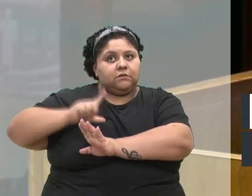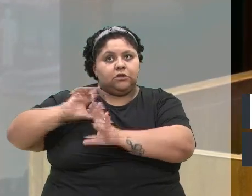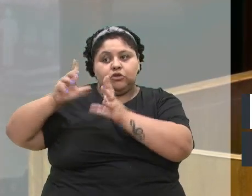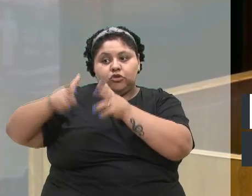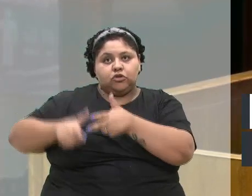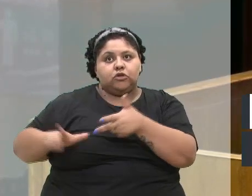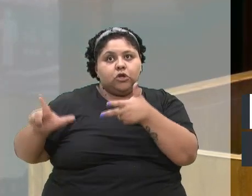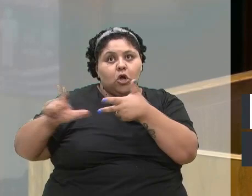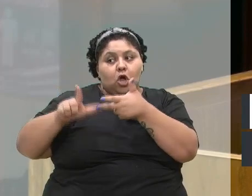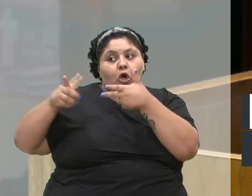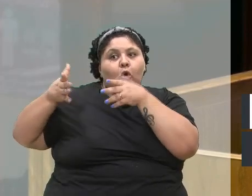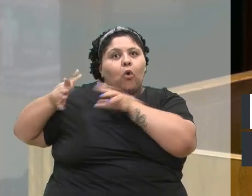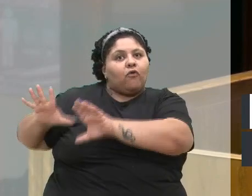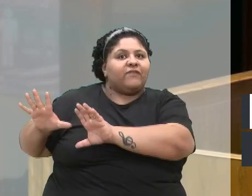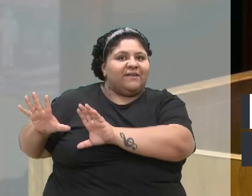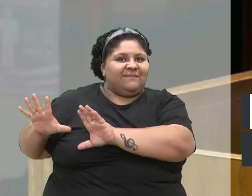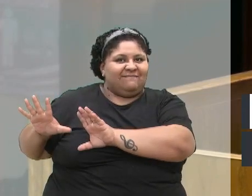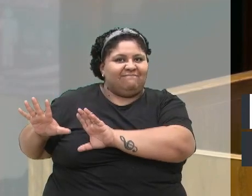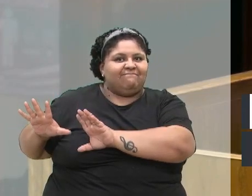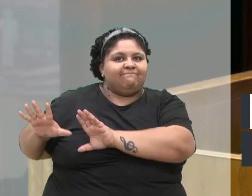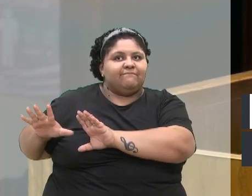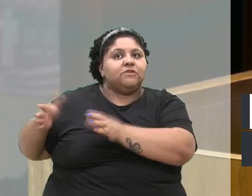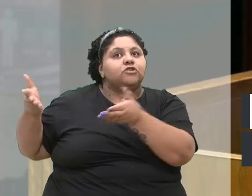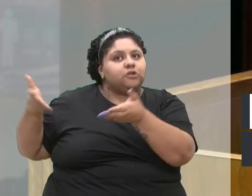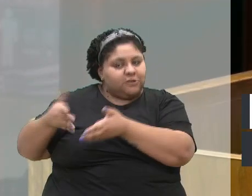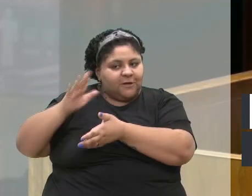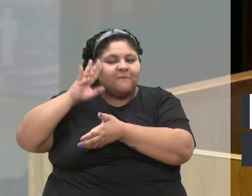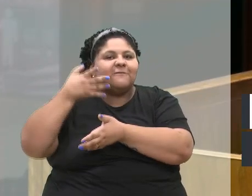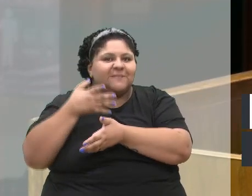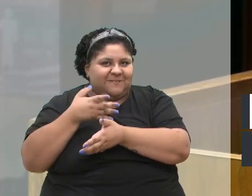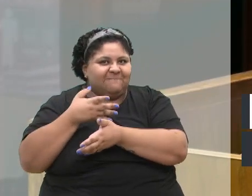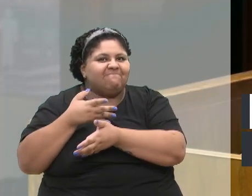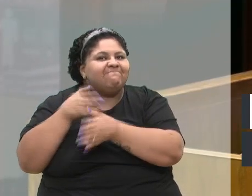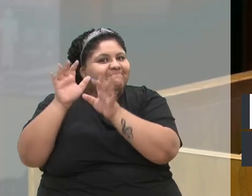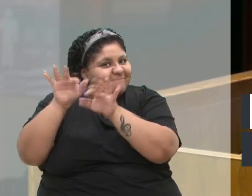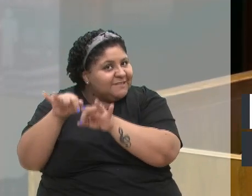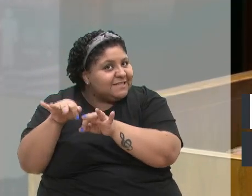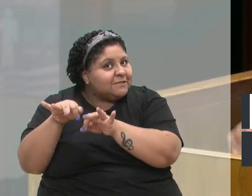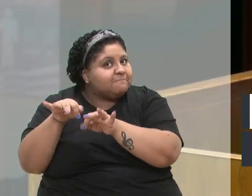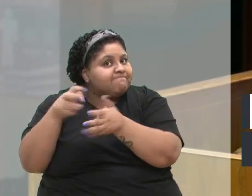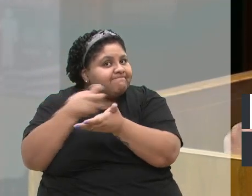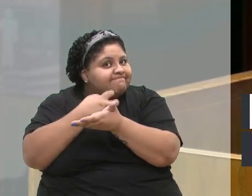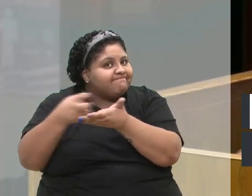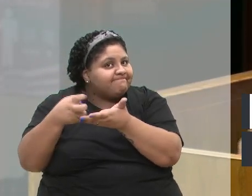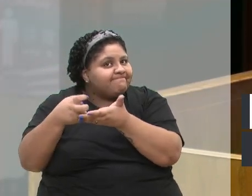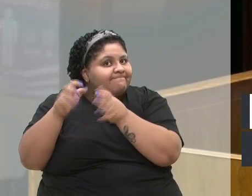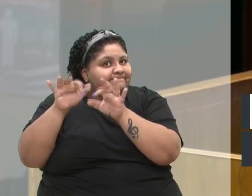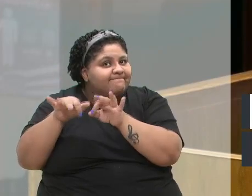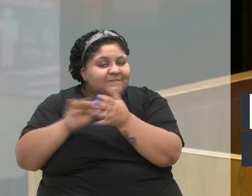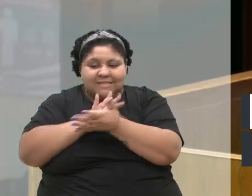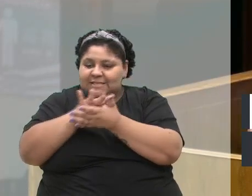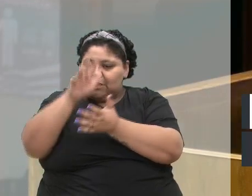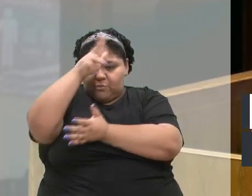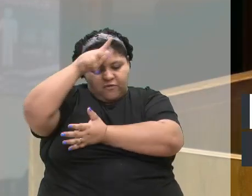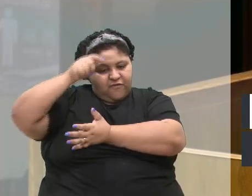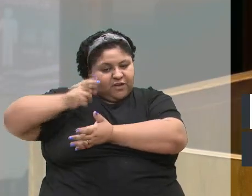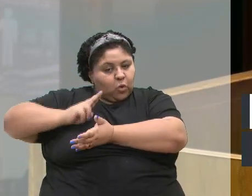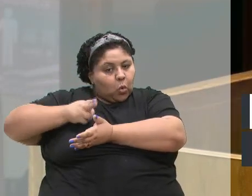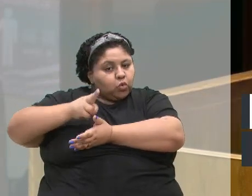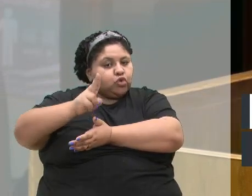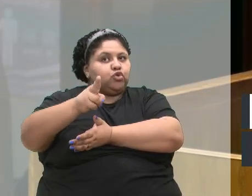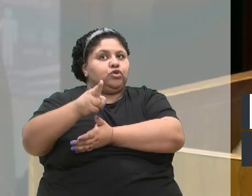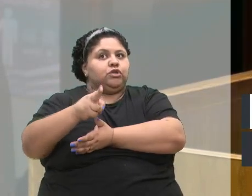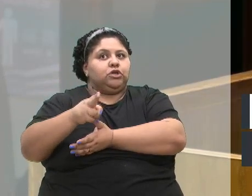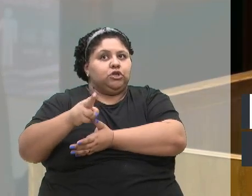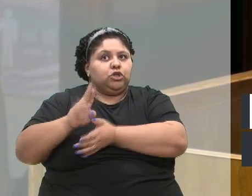legislativo contra ele. Isso já aconteceu e ele caiu. Nenhum prefeito se mantém no cargo se tiver todo